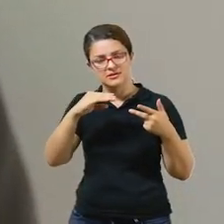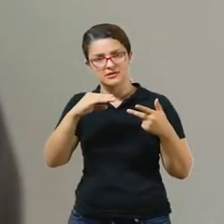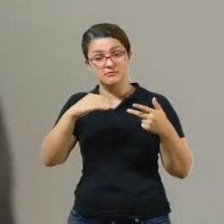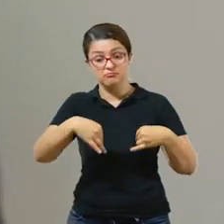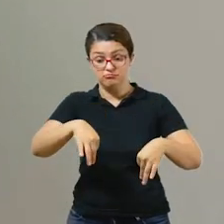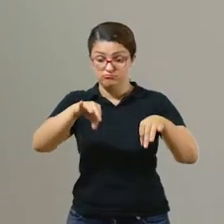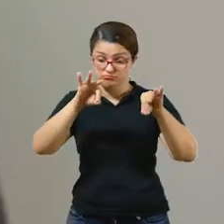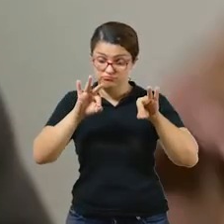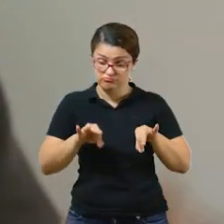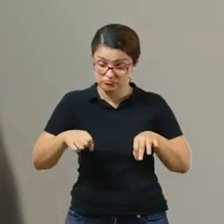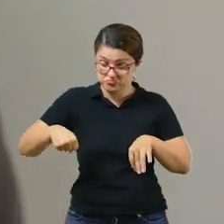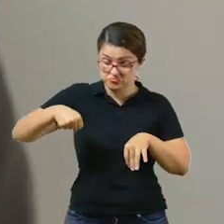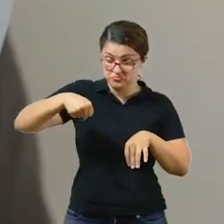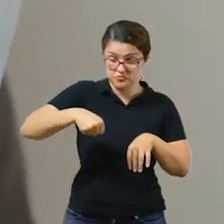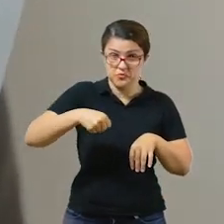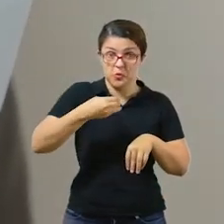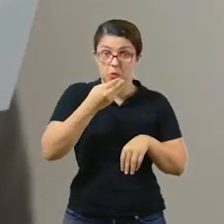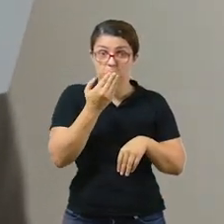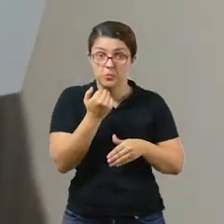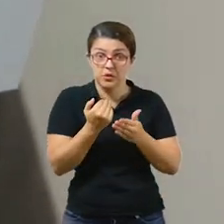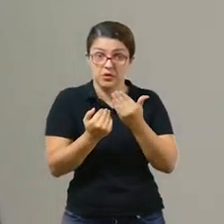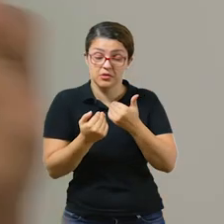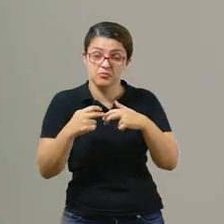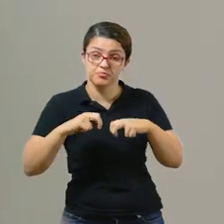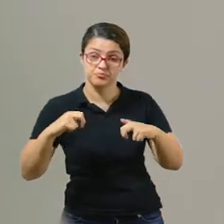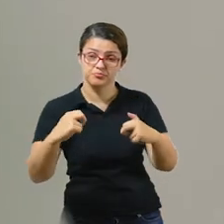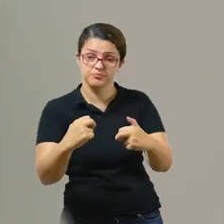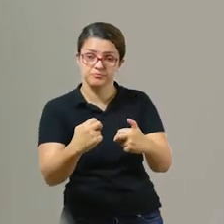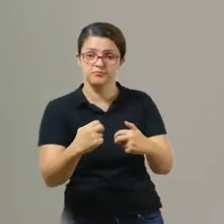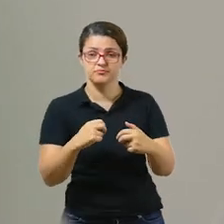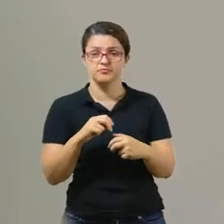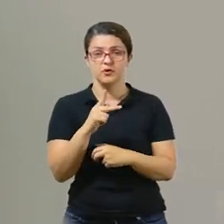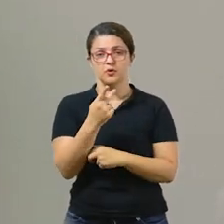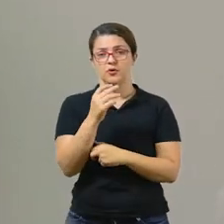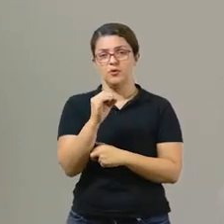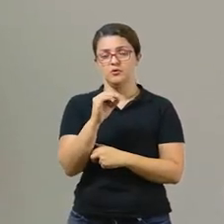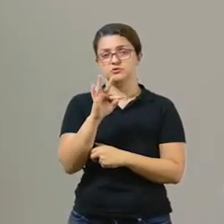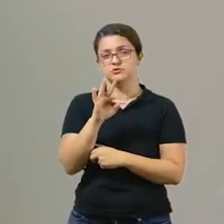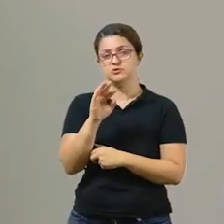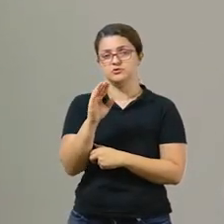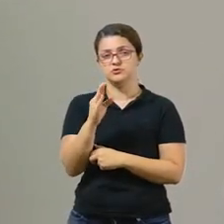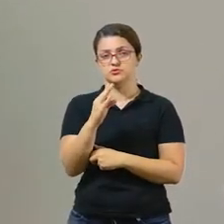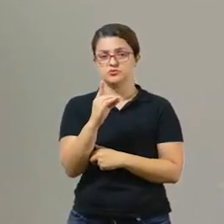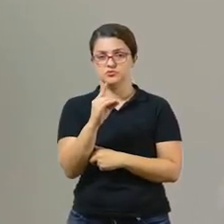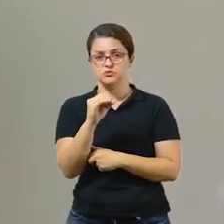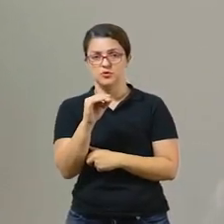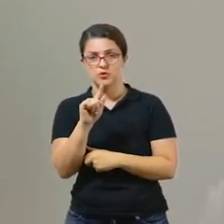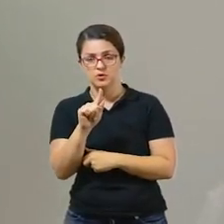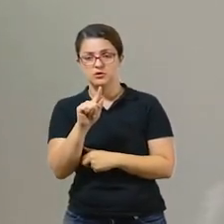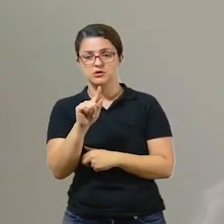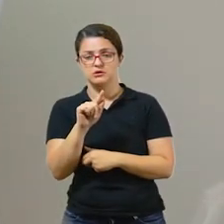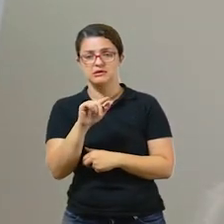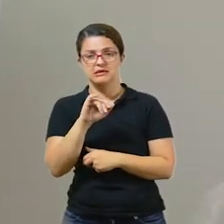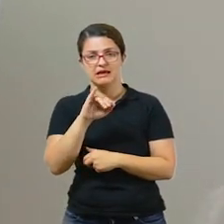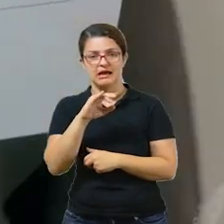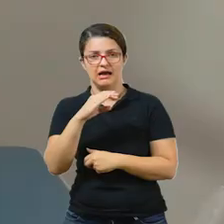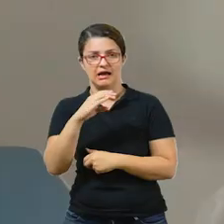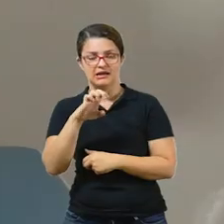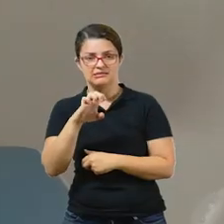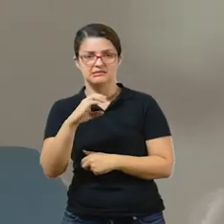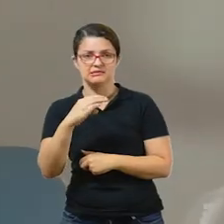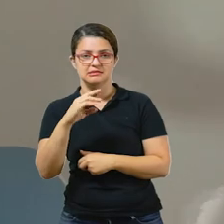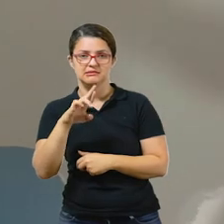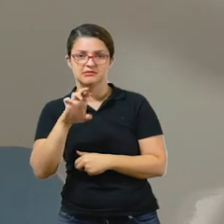muito de fazer picnic no dia do Dependence Day. Hot dog e ice cream. Ice cream por quê?